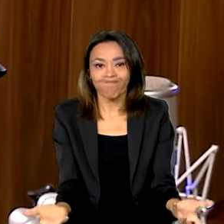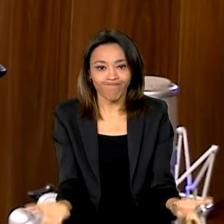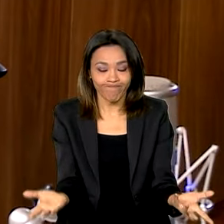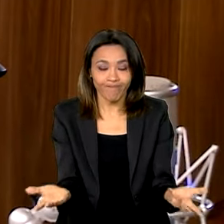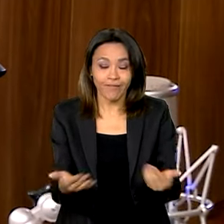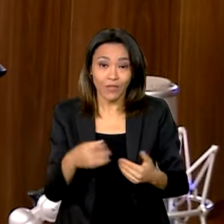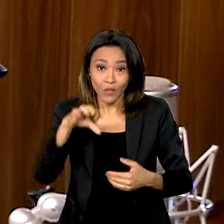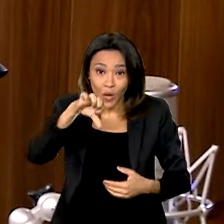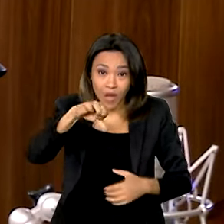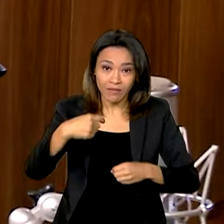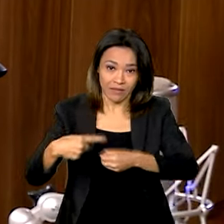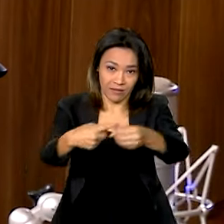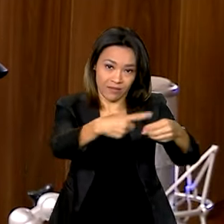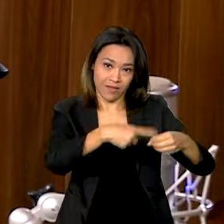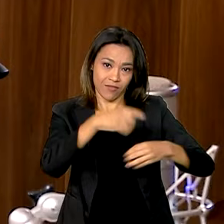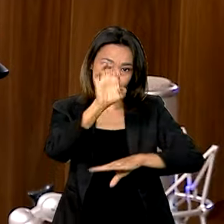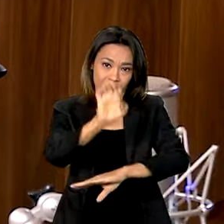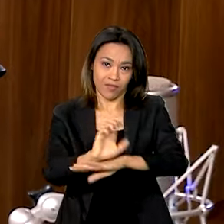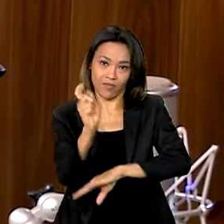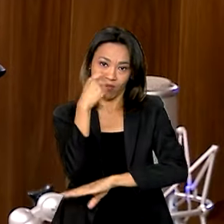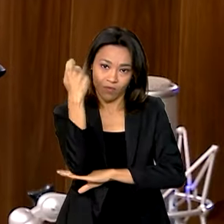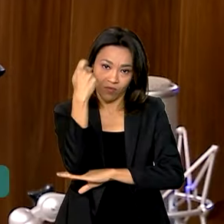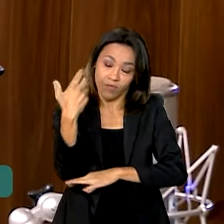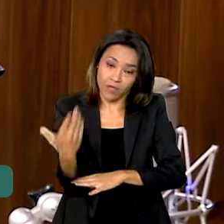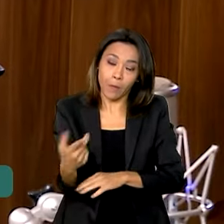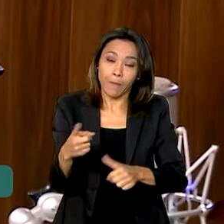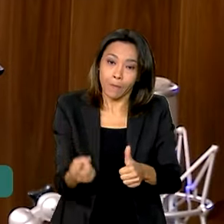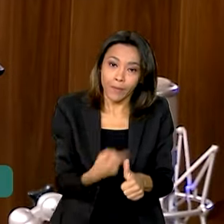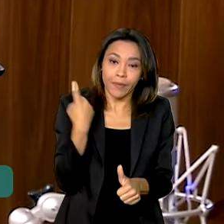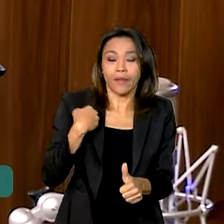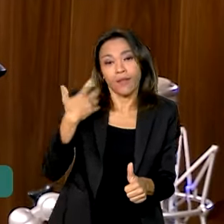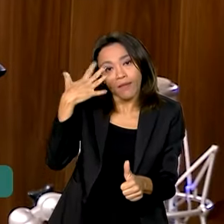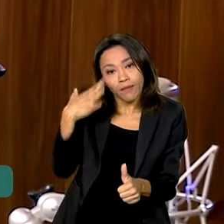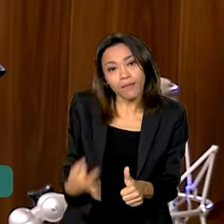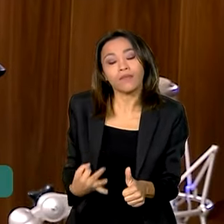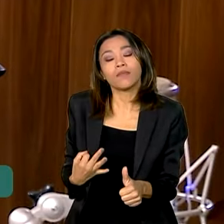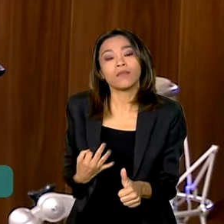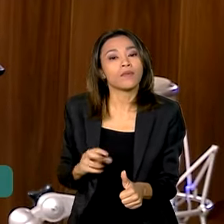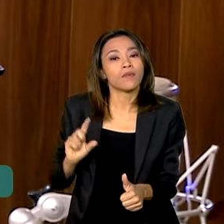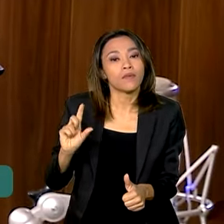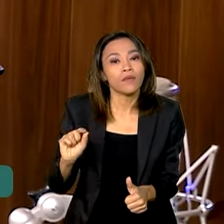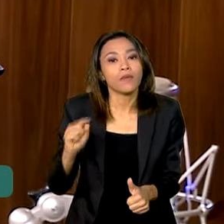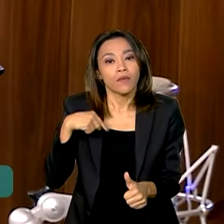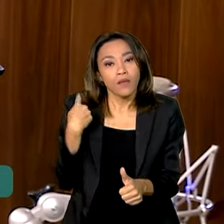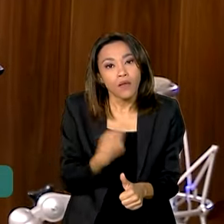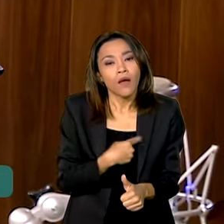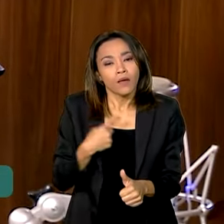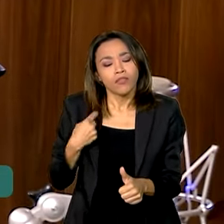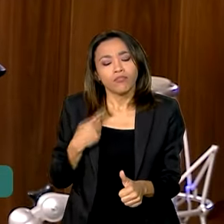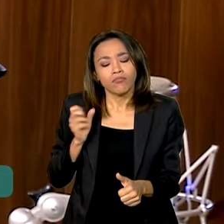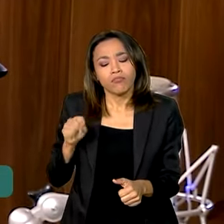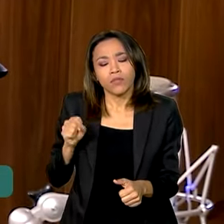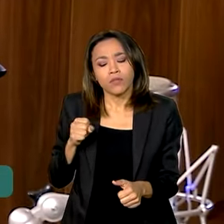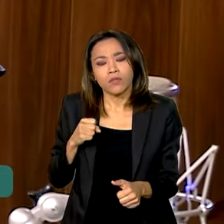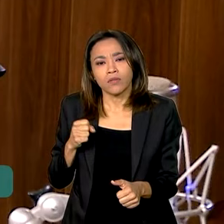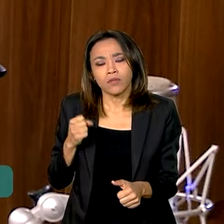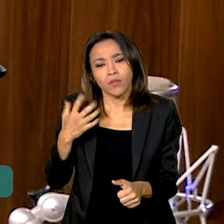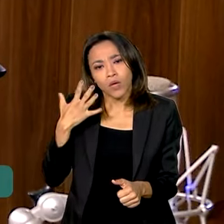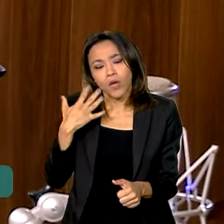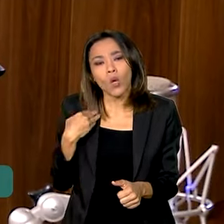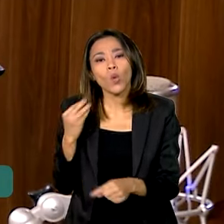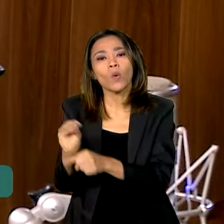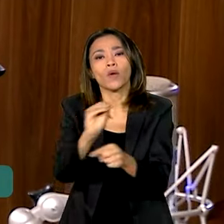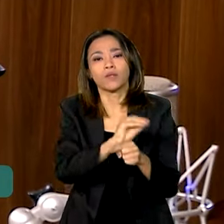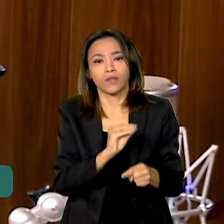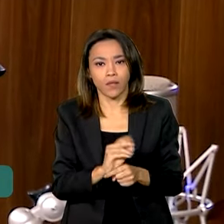Então, por que eu digo a você, acho que primeiro a gente precisa compreender, eu acho que nesse primeiro momento e a gente tem feito muito isso, é cuidar